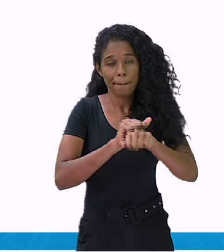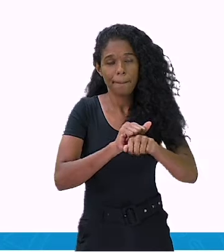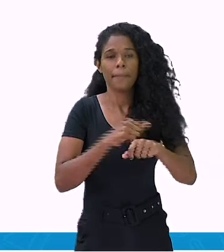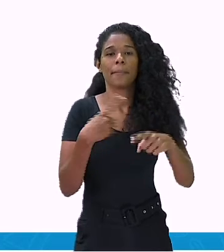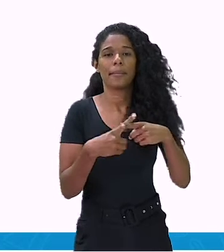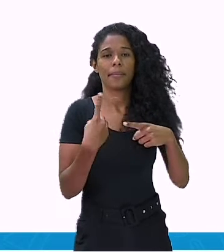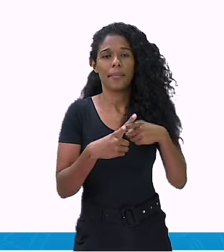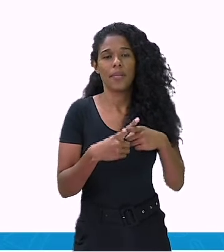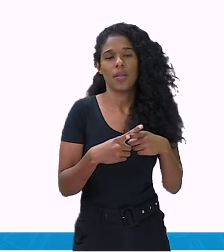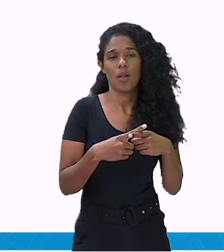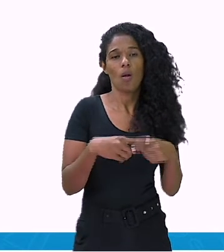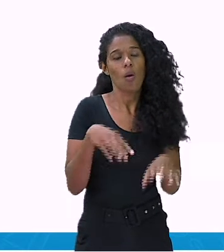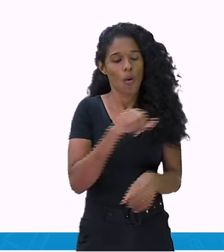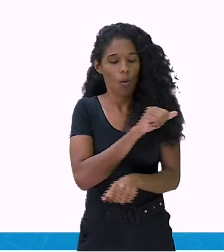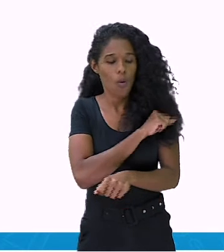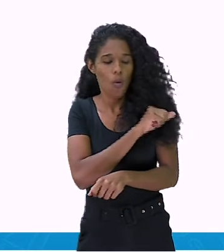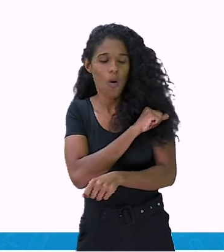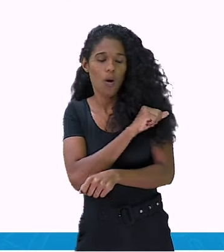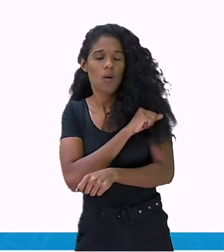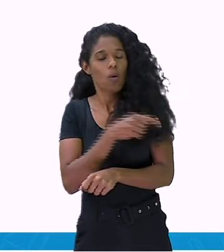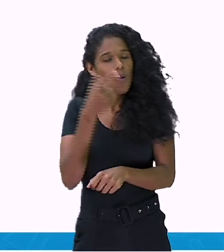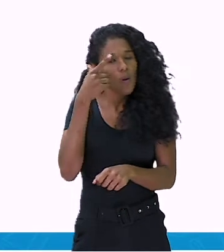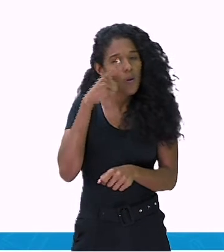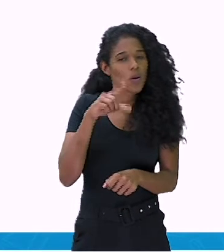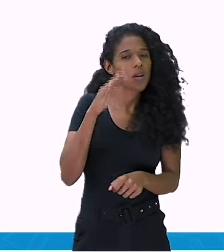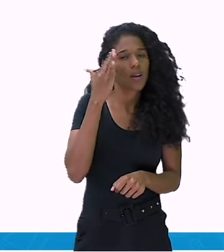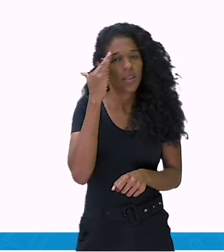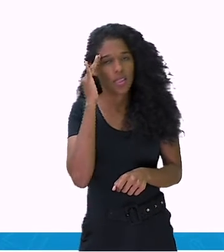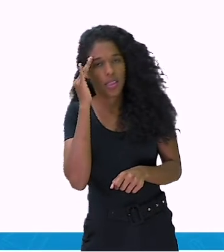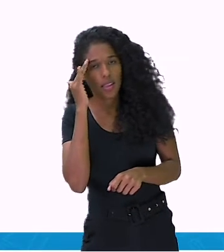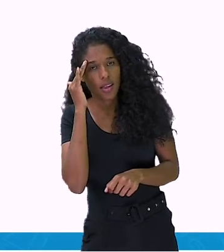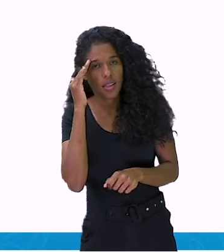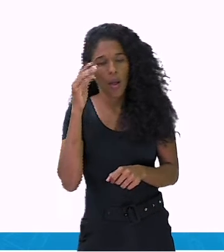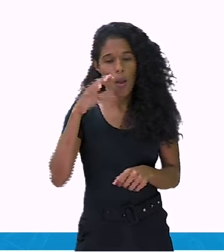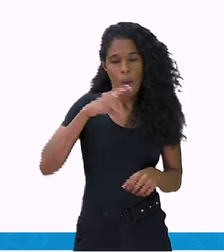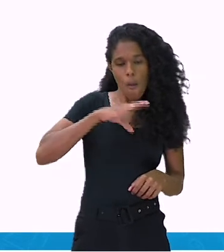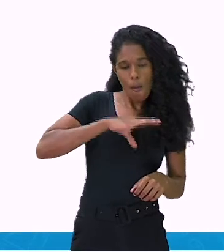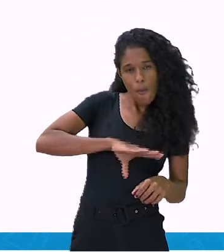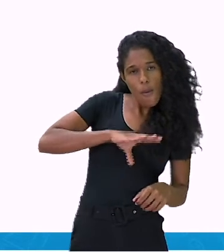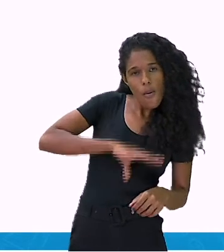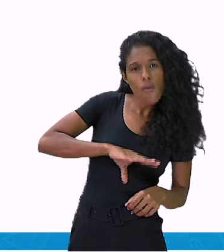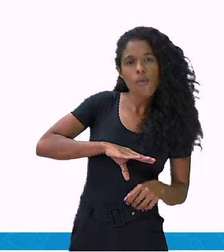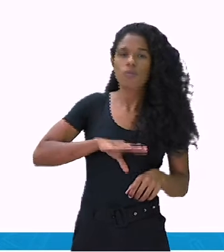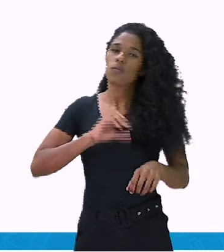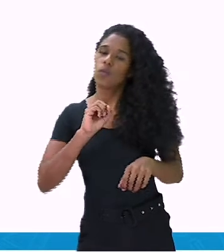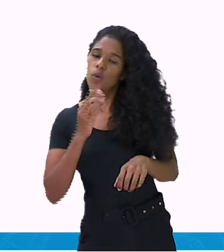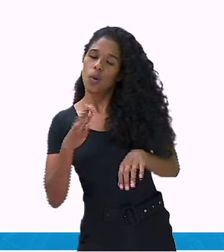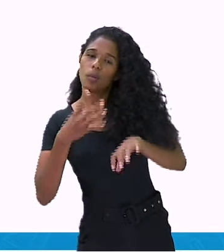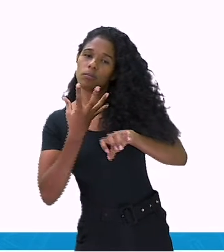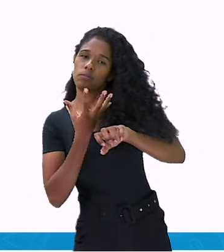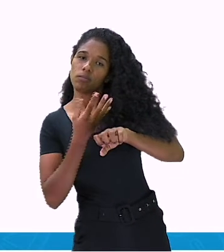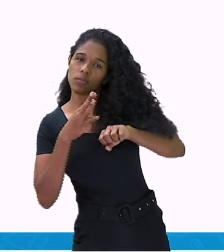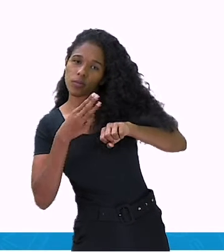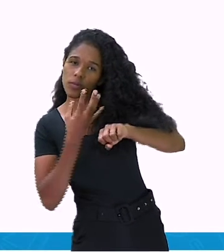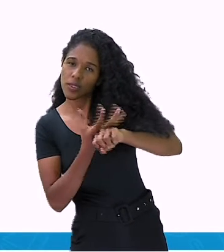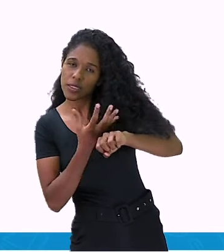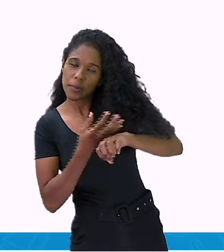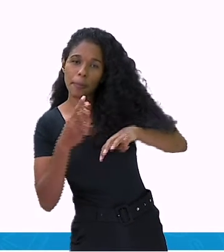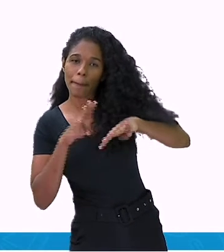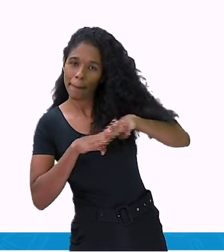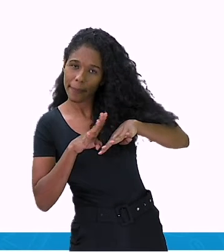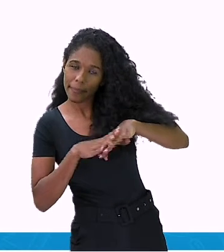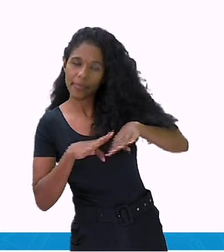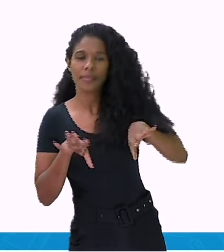Estes são alguns exemplos, mas cada aluno tem a sua necessidade específica. Portanto, solicite